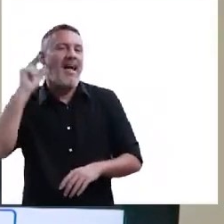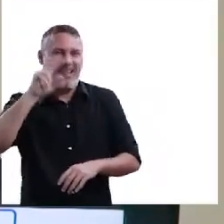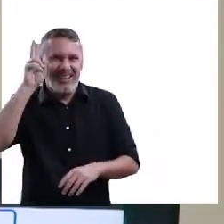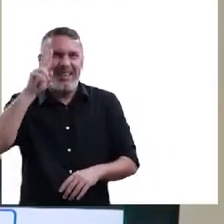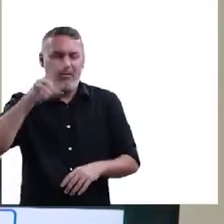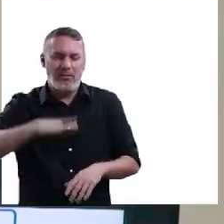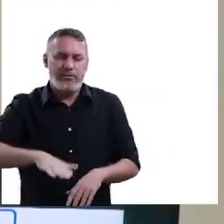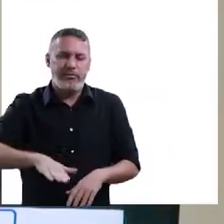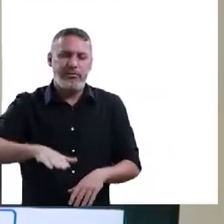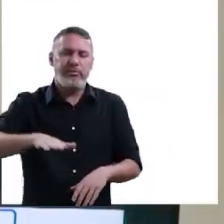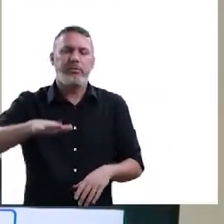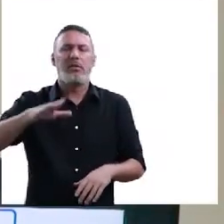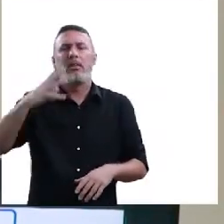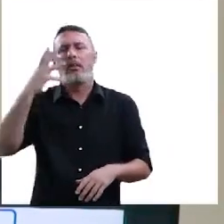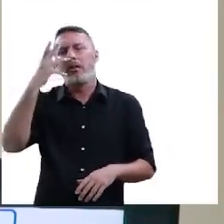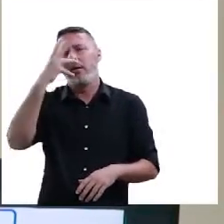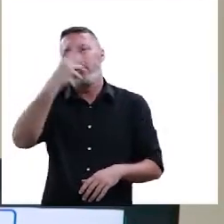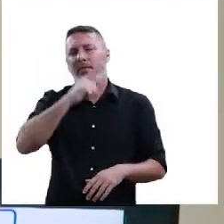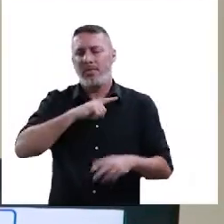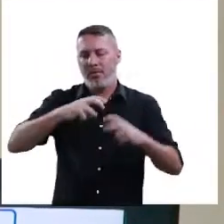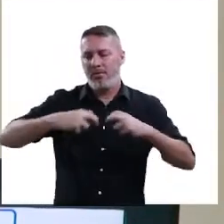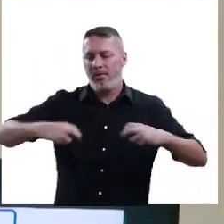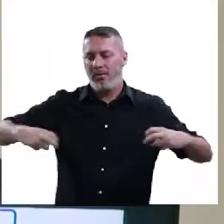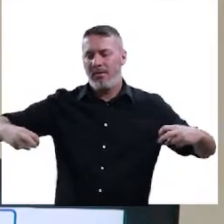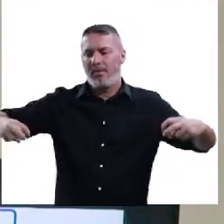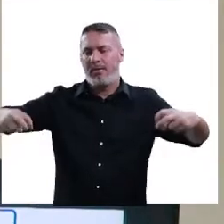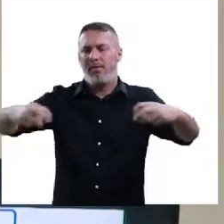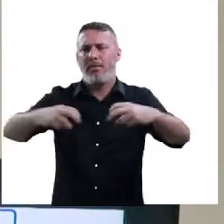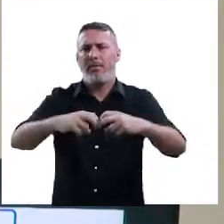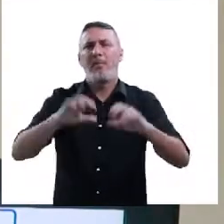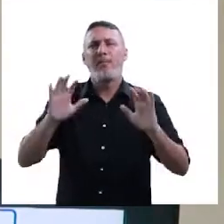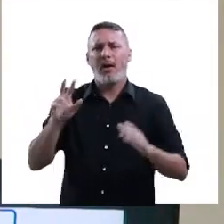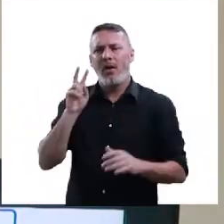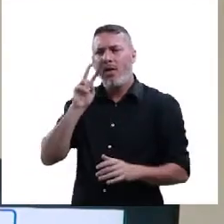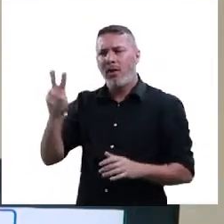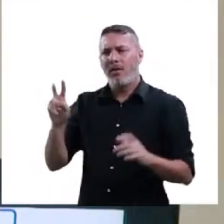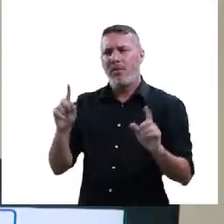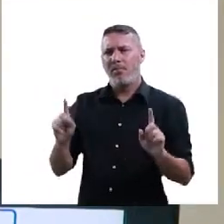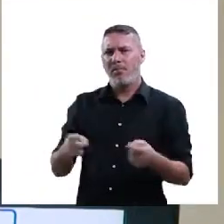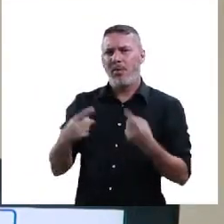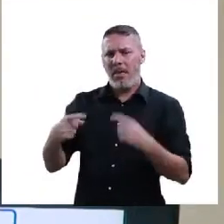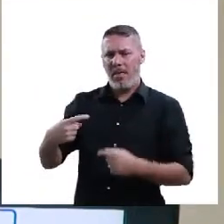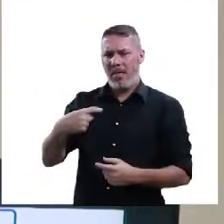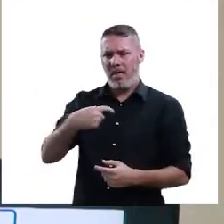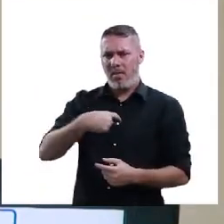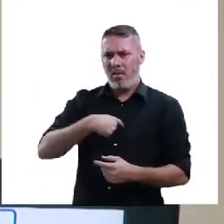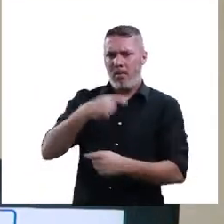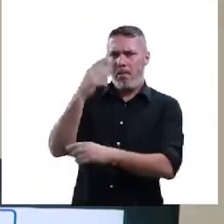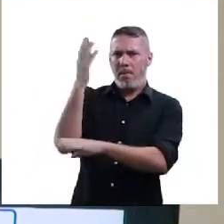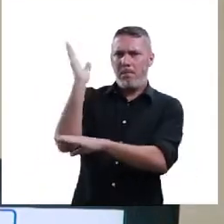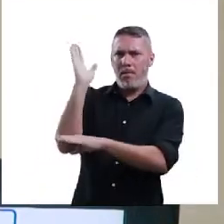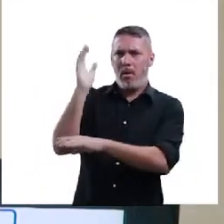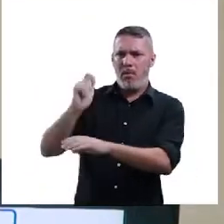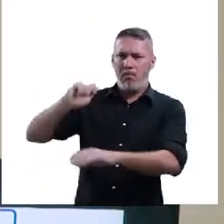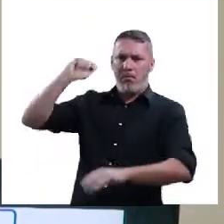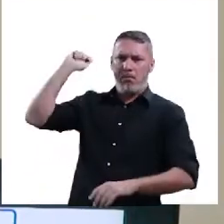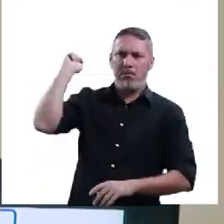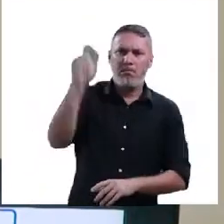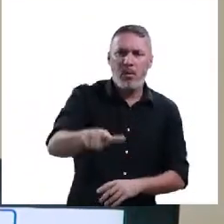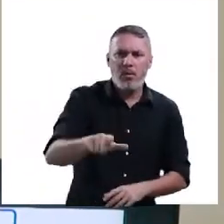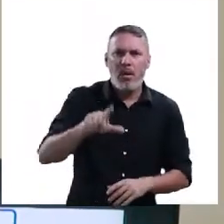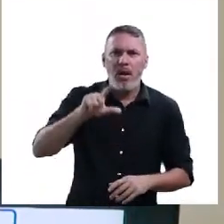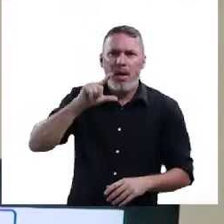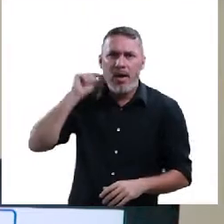atirei o pau no... Era aquela coisa linda. Lembra? Da sua infância, que você fazia a roda ali. Mas olha essa música. Eu